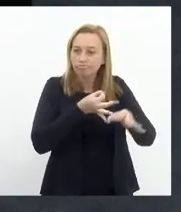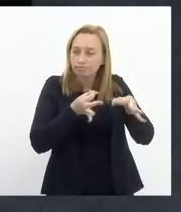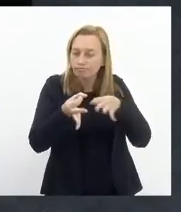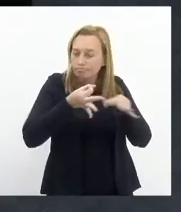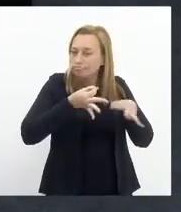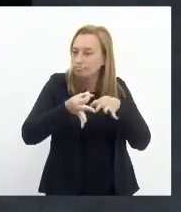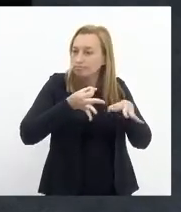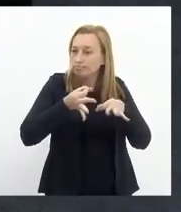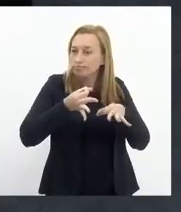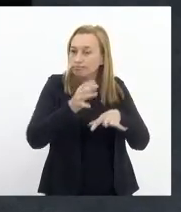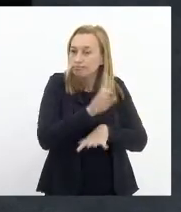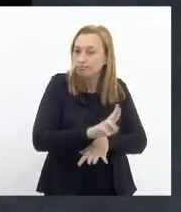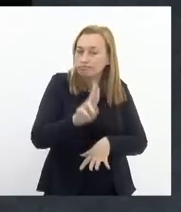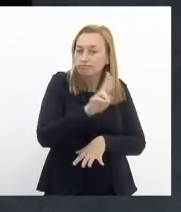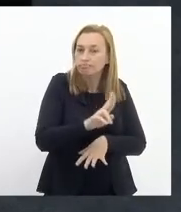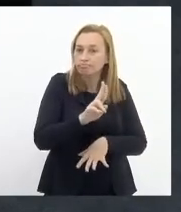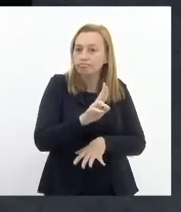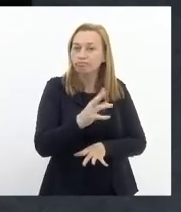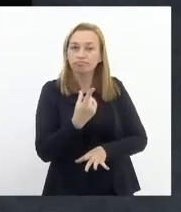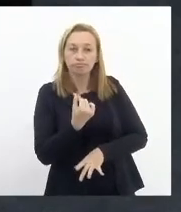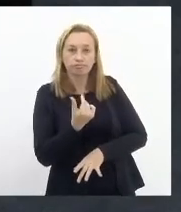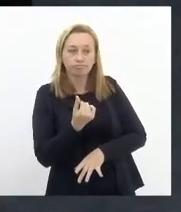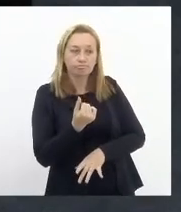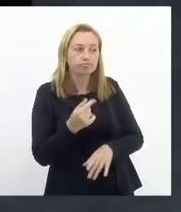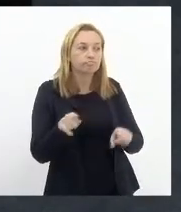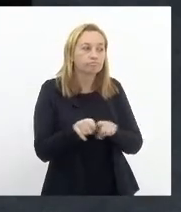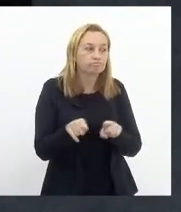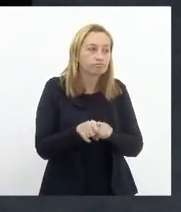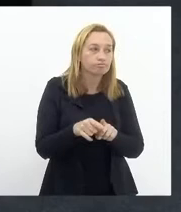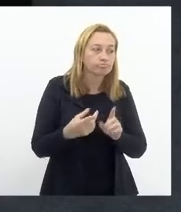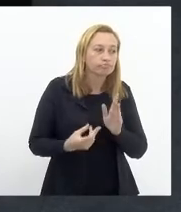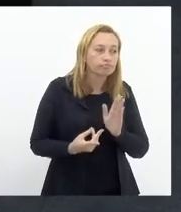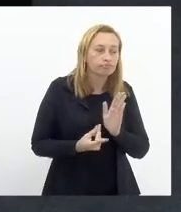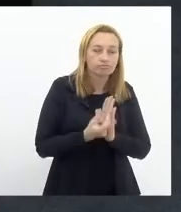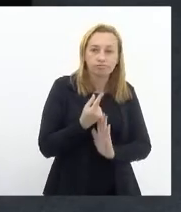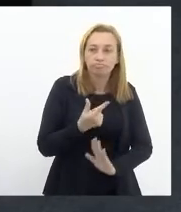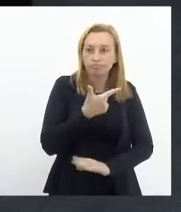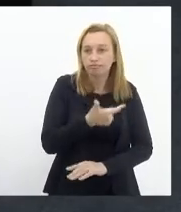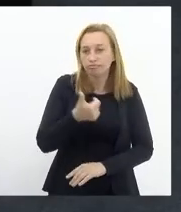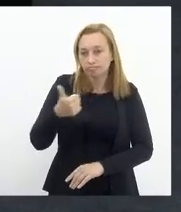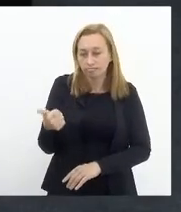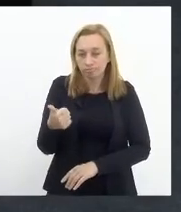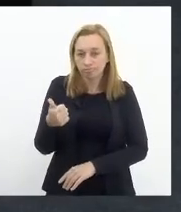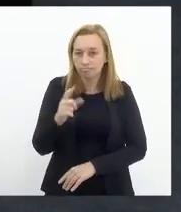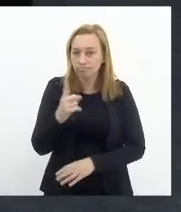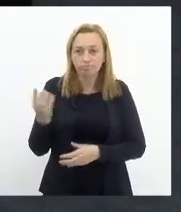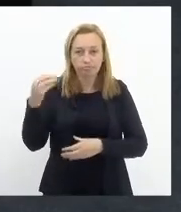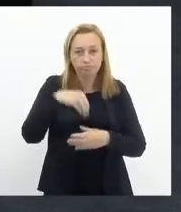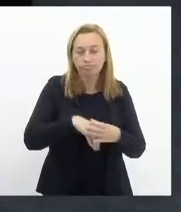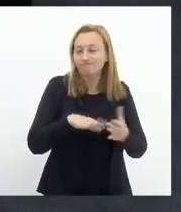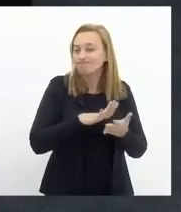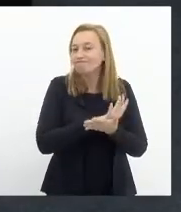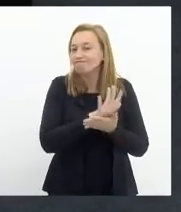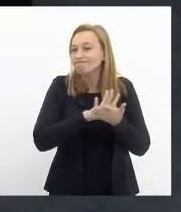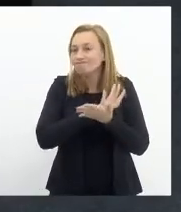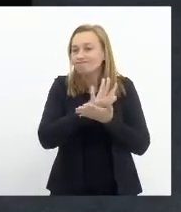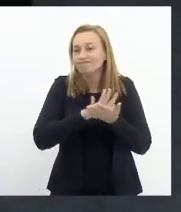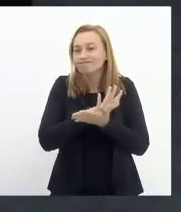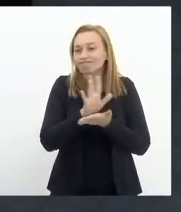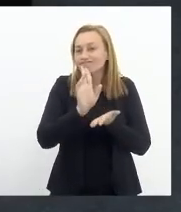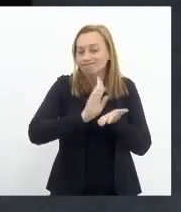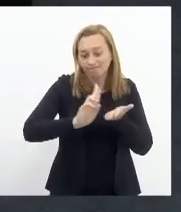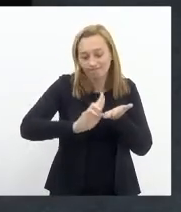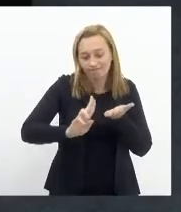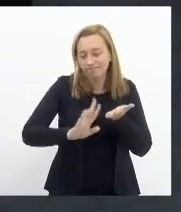para a utilização desses recursos e para o orçamento de 2021 não foi incluída nenhuma rubrica